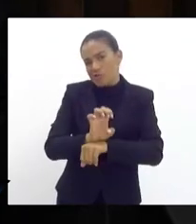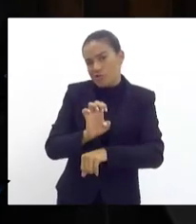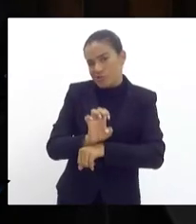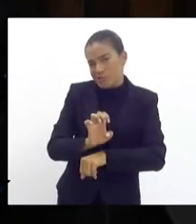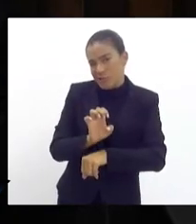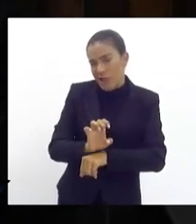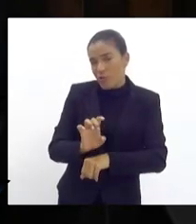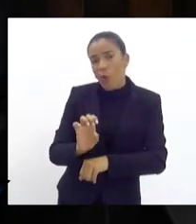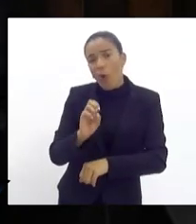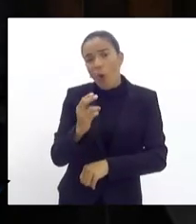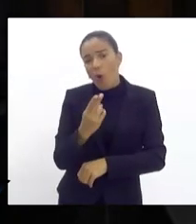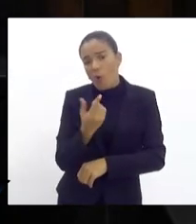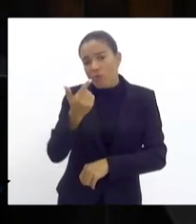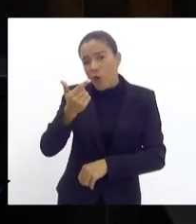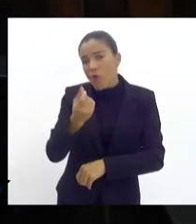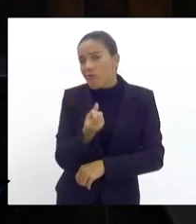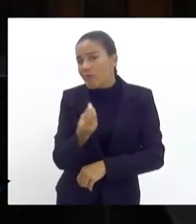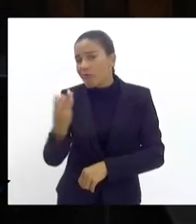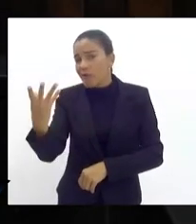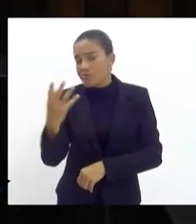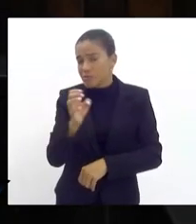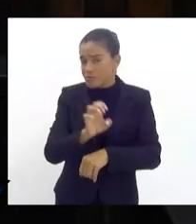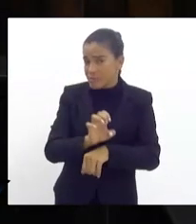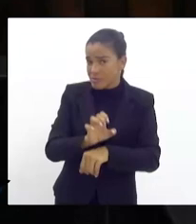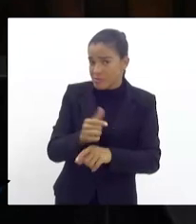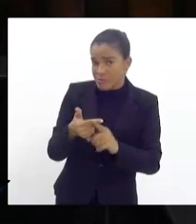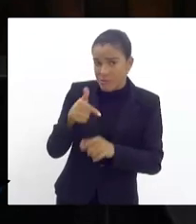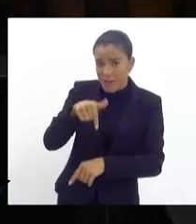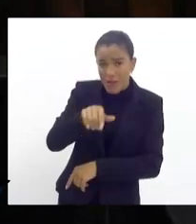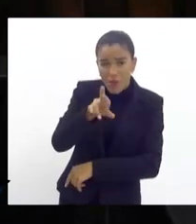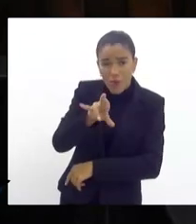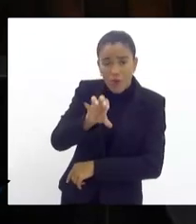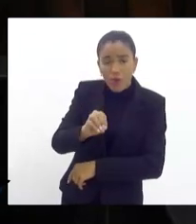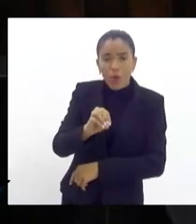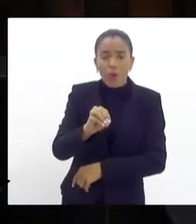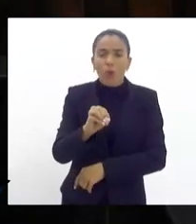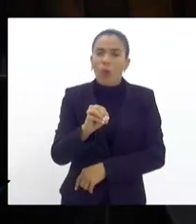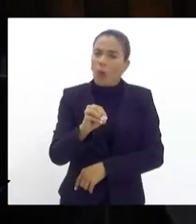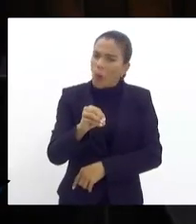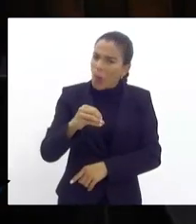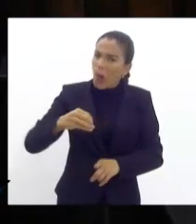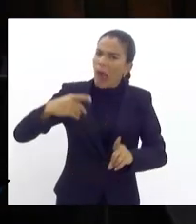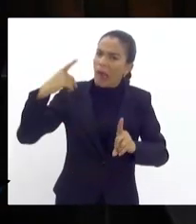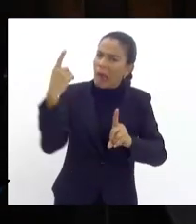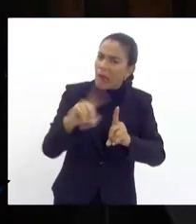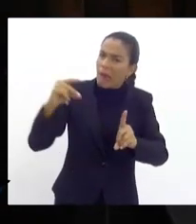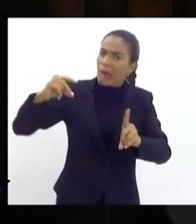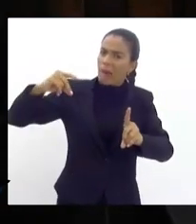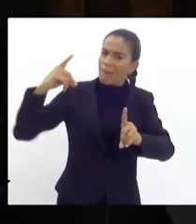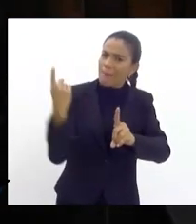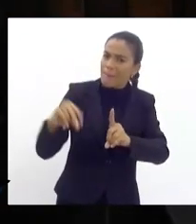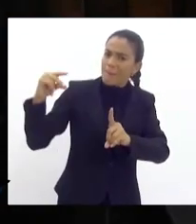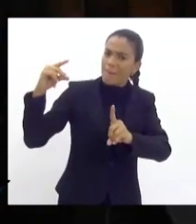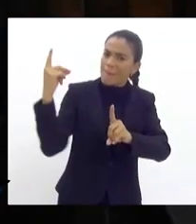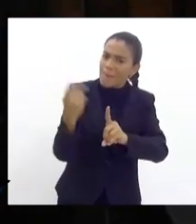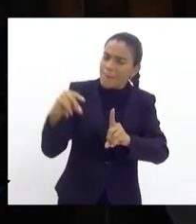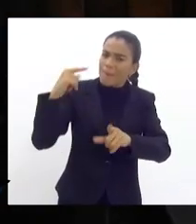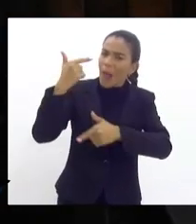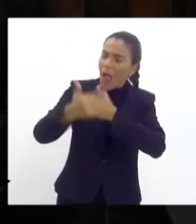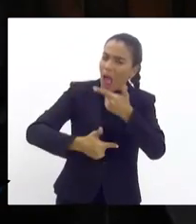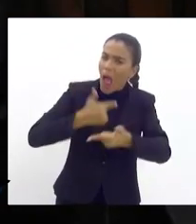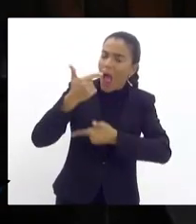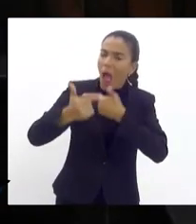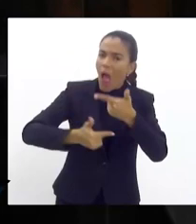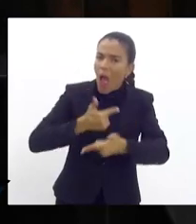ou mais de um Estado, porque aqui no Rio de Janeiro é pancada em cima de pancada.